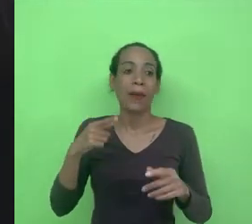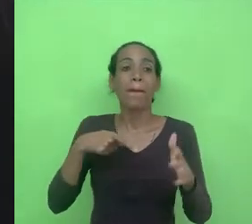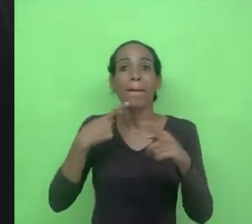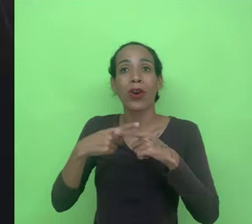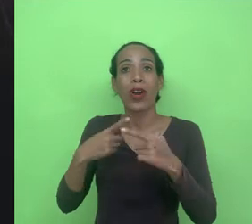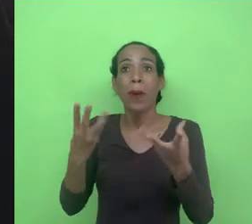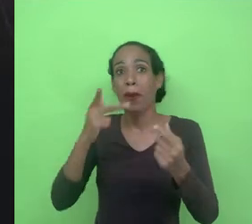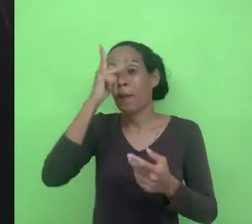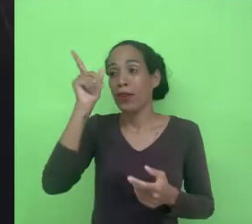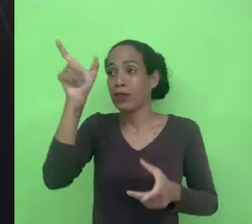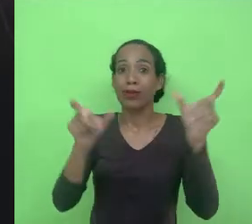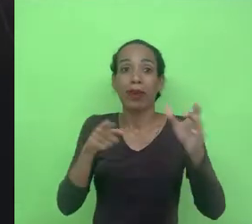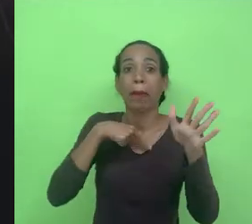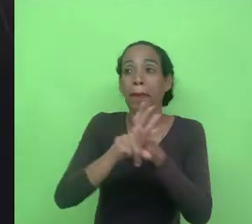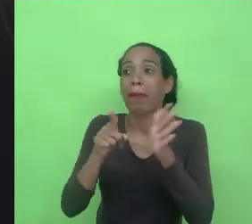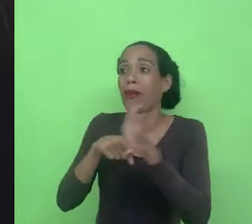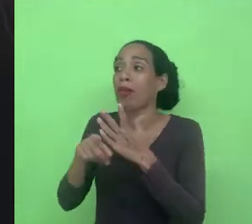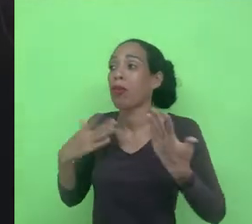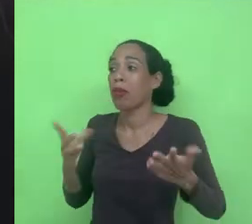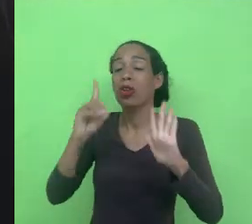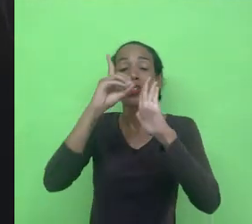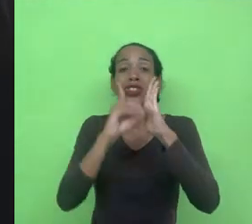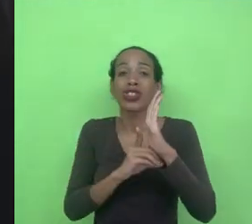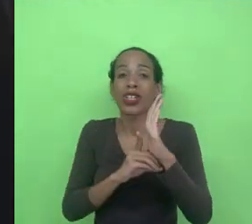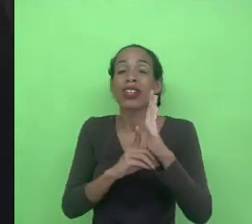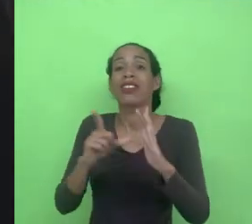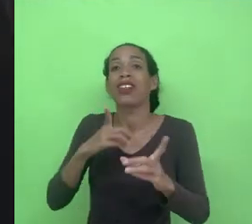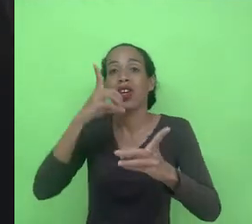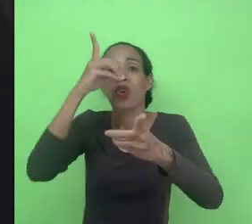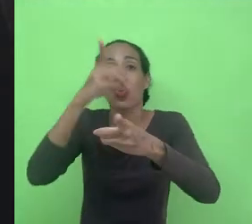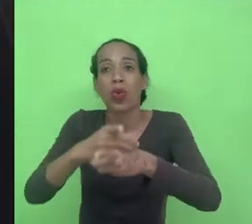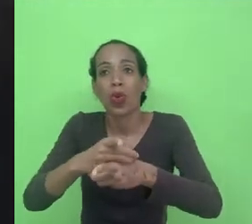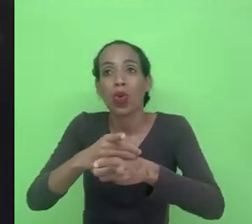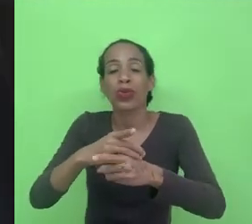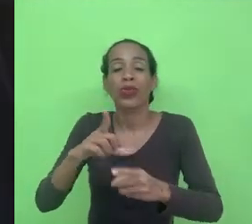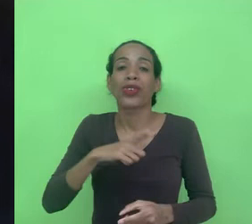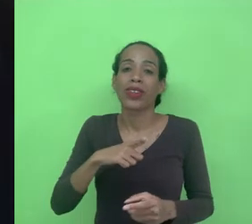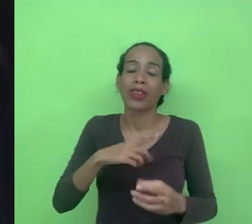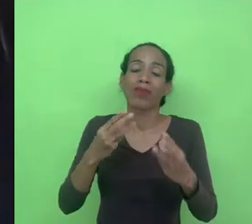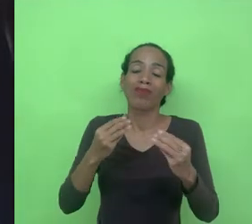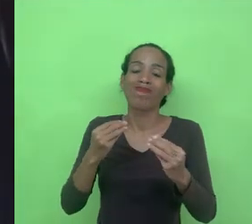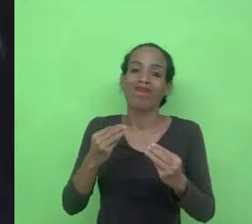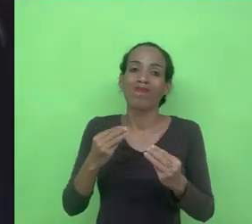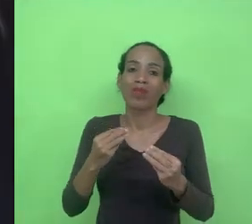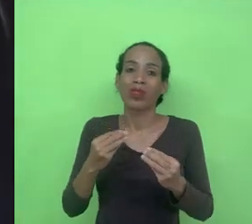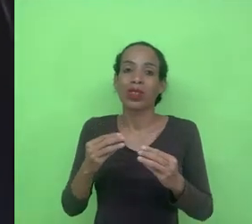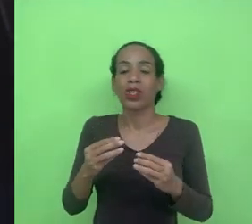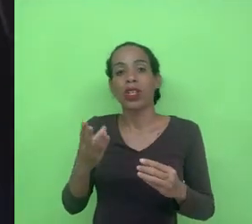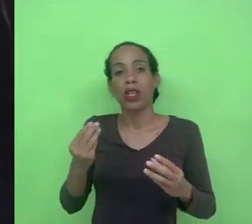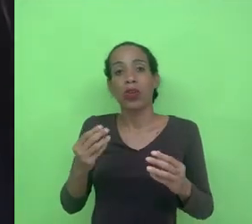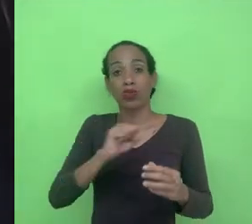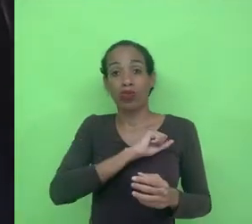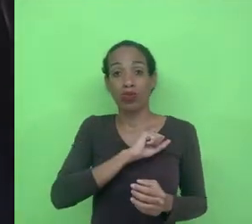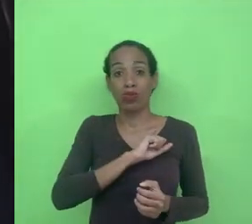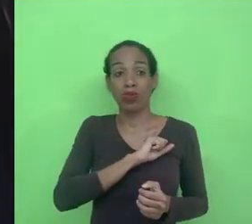porque realmente o direito ele está encontrando vários limites nesse contexto e os algoritmos eles